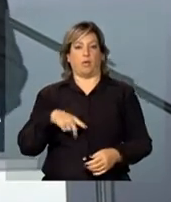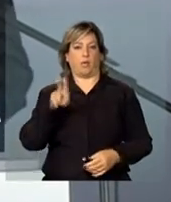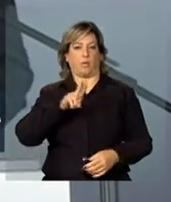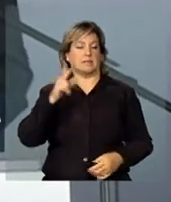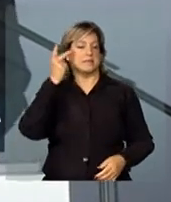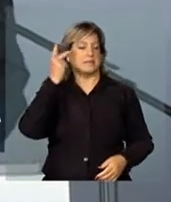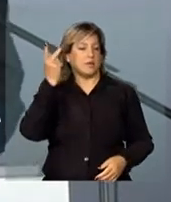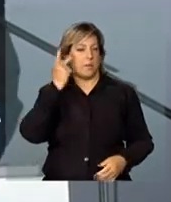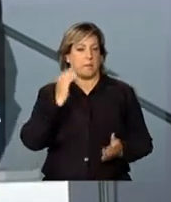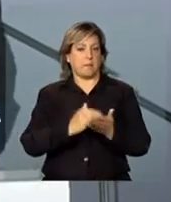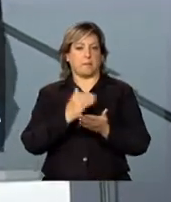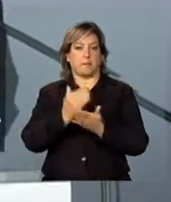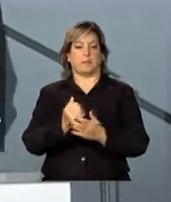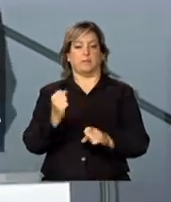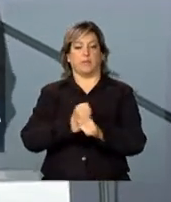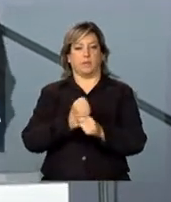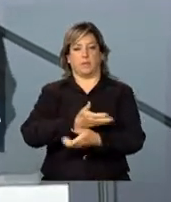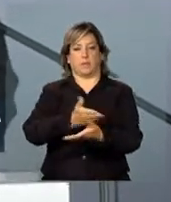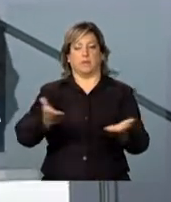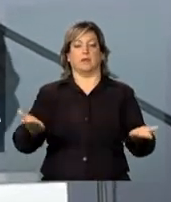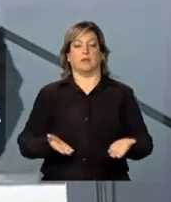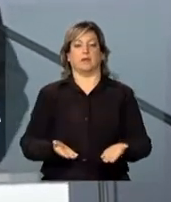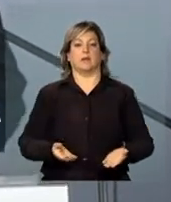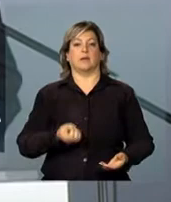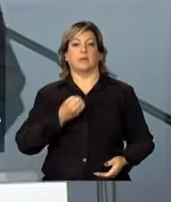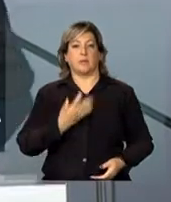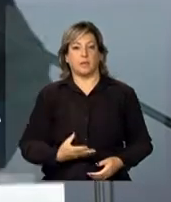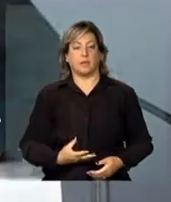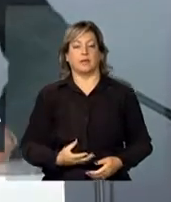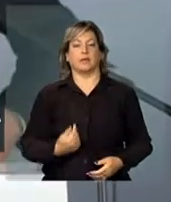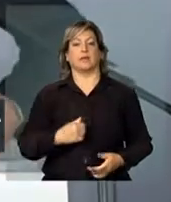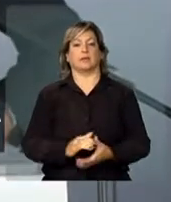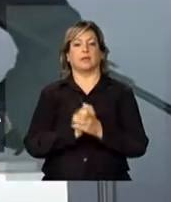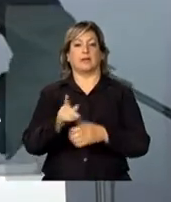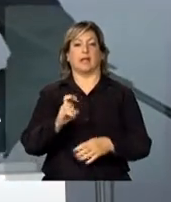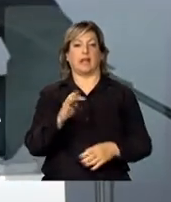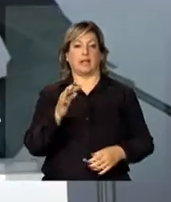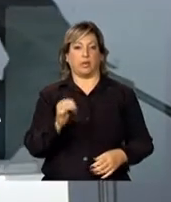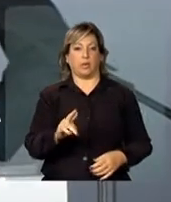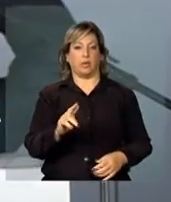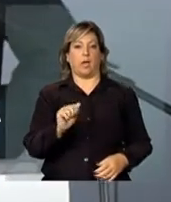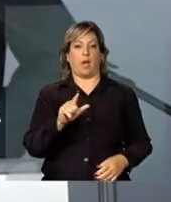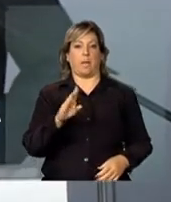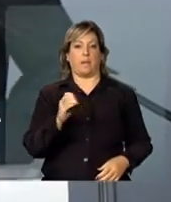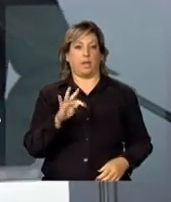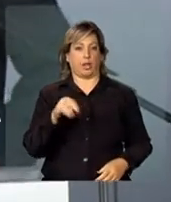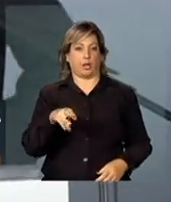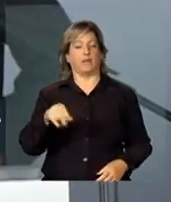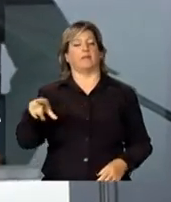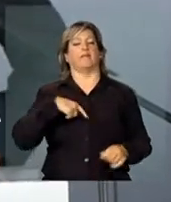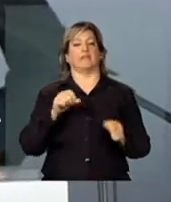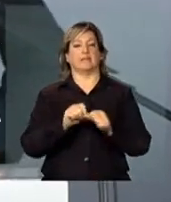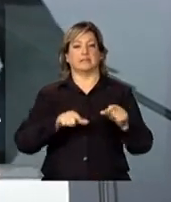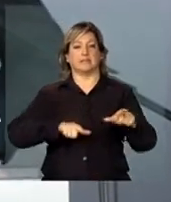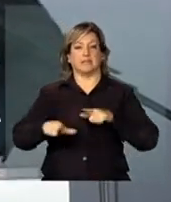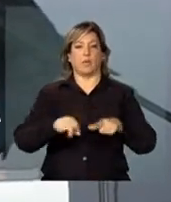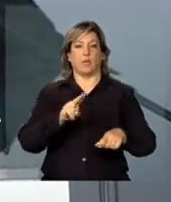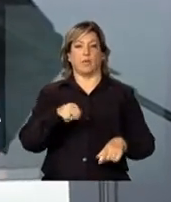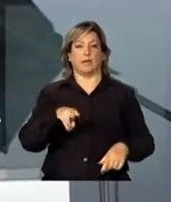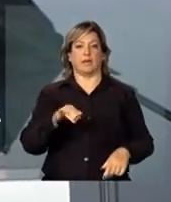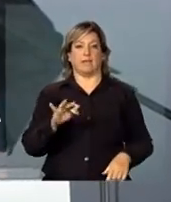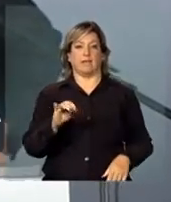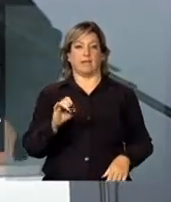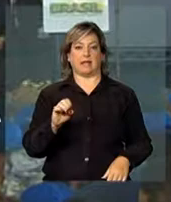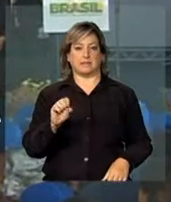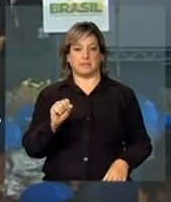Eu queria saudar aqui o reitor Albertoni, que é o reitor que fez um grande trabalho na Unifesp, a